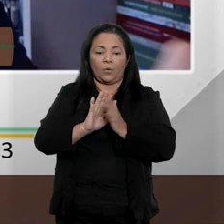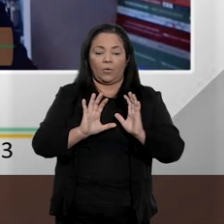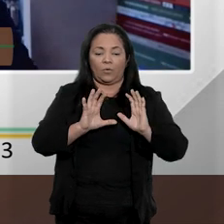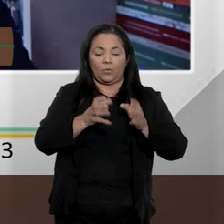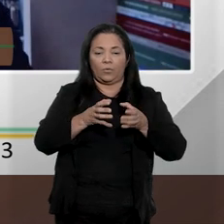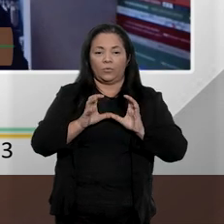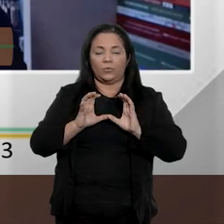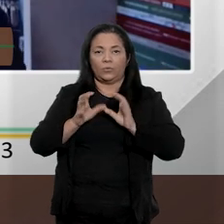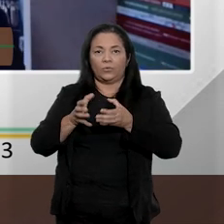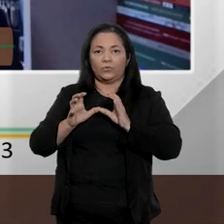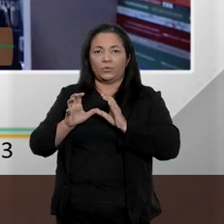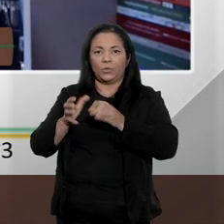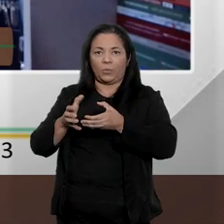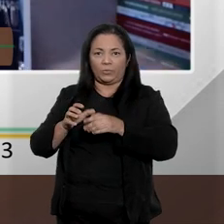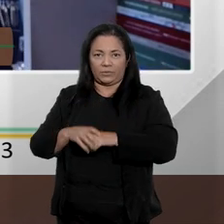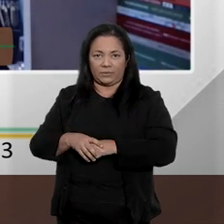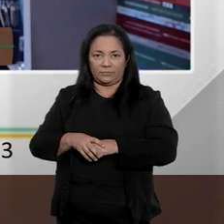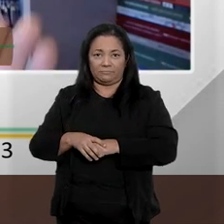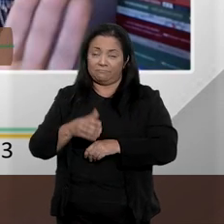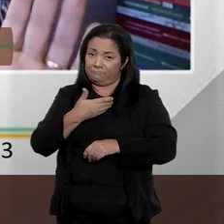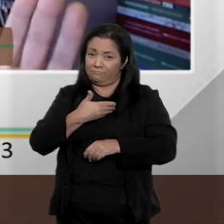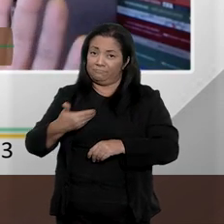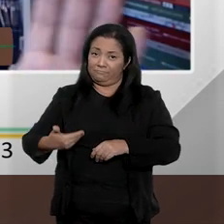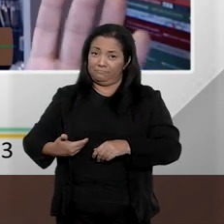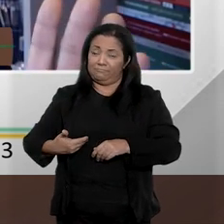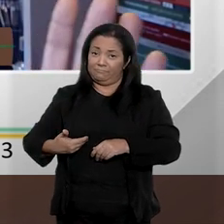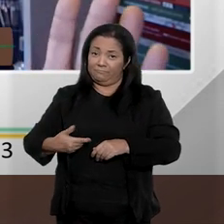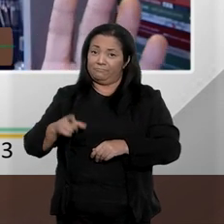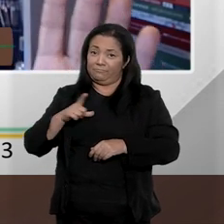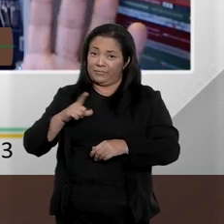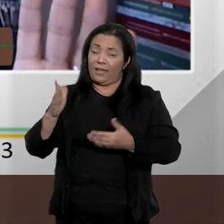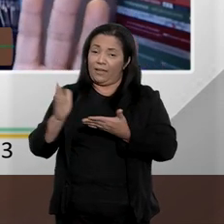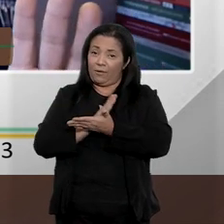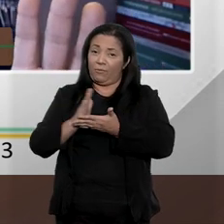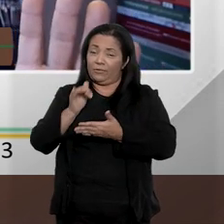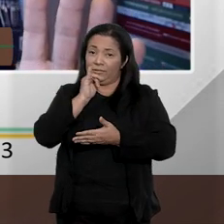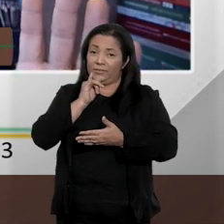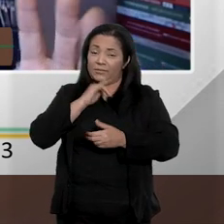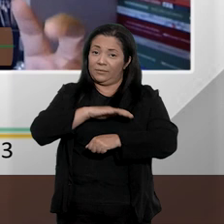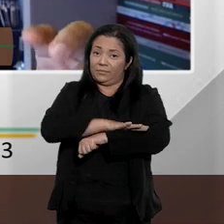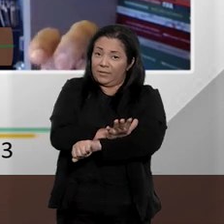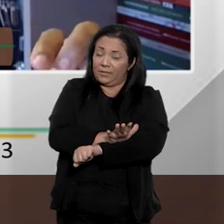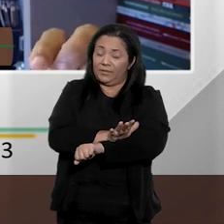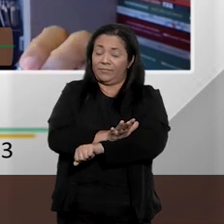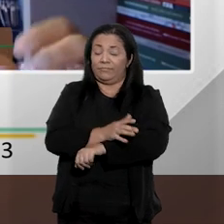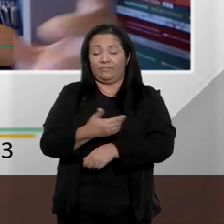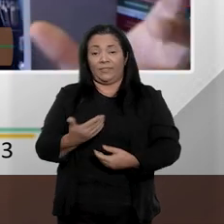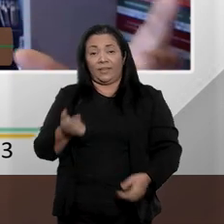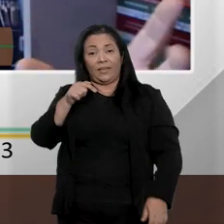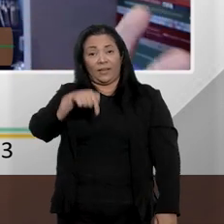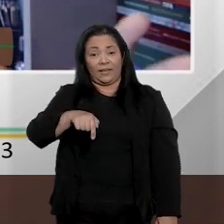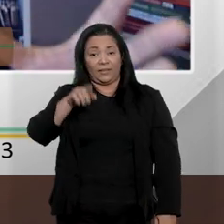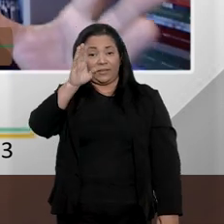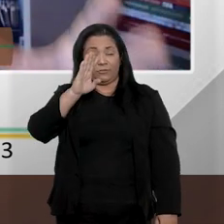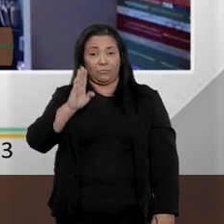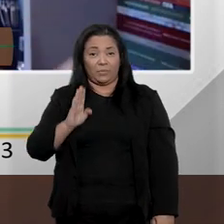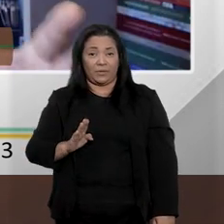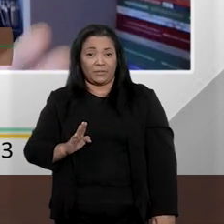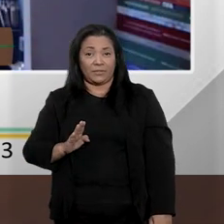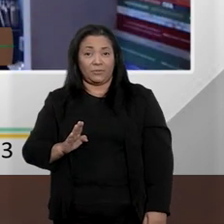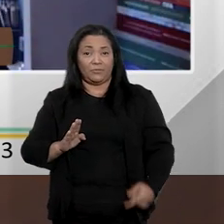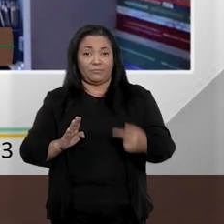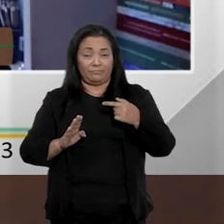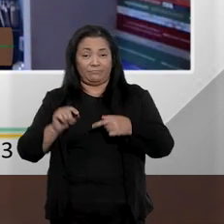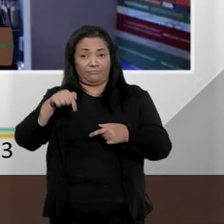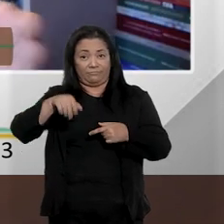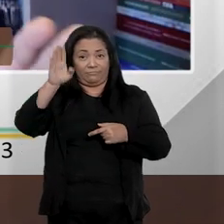existência de outros tantos. E no Brasil, aí, infelizmente, eu não teria como terdiversar muito. No